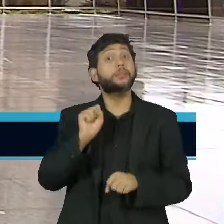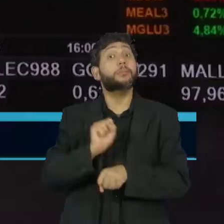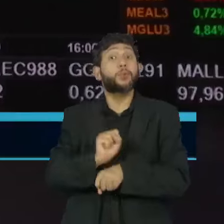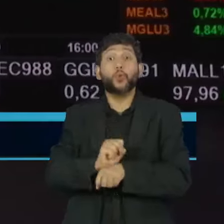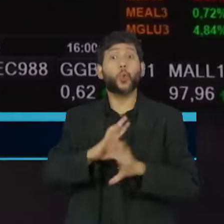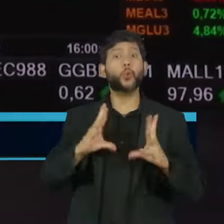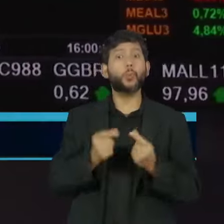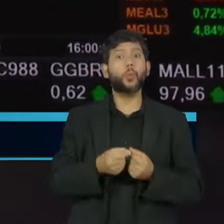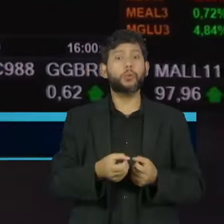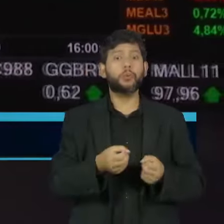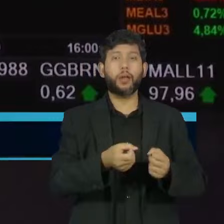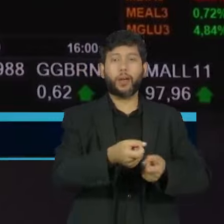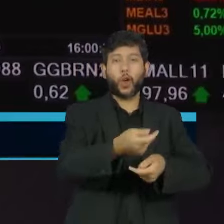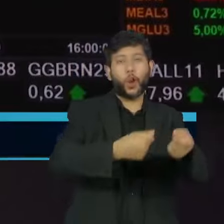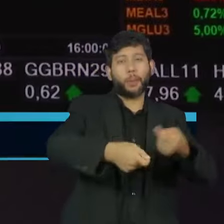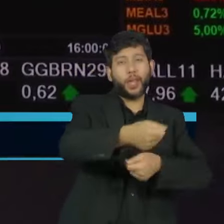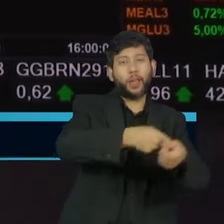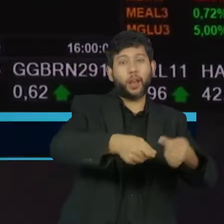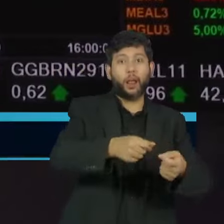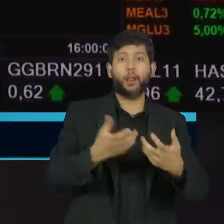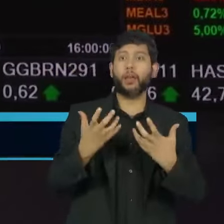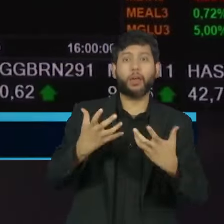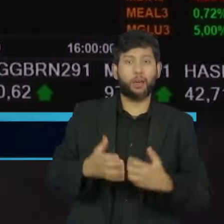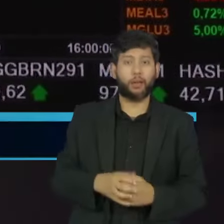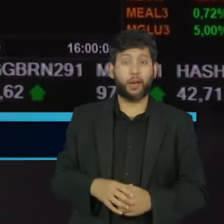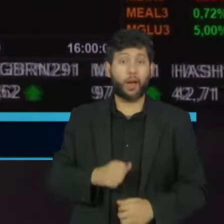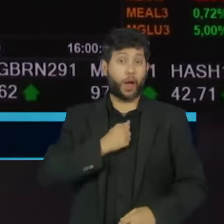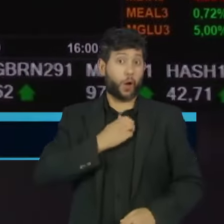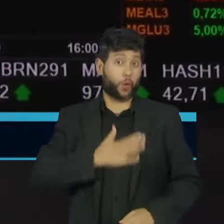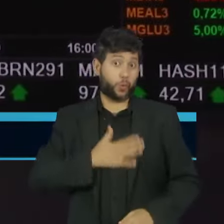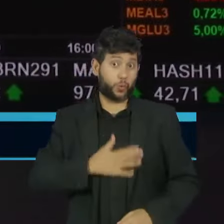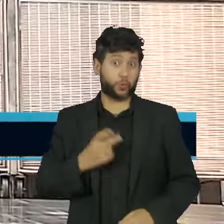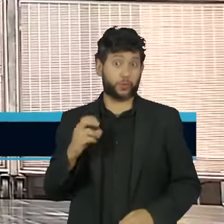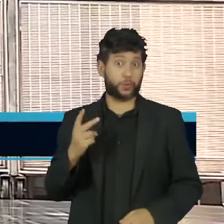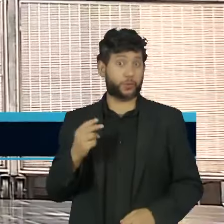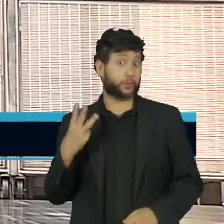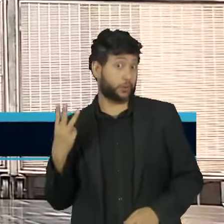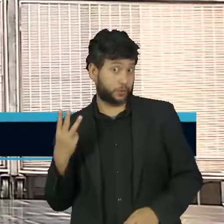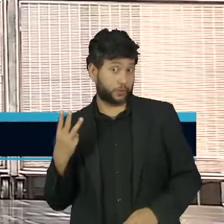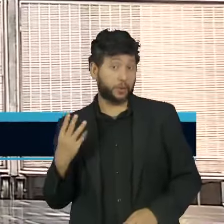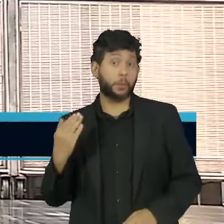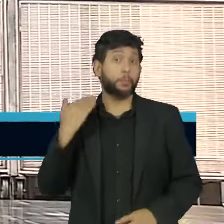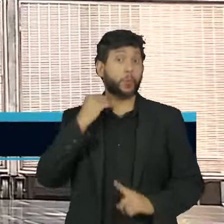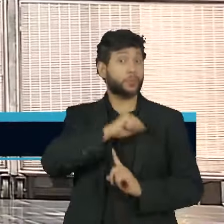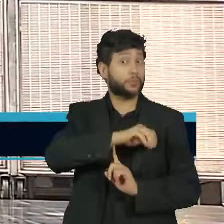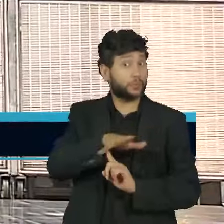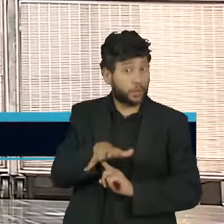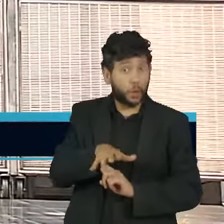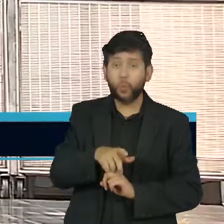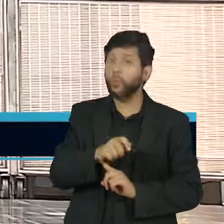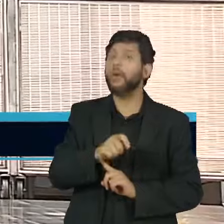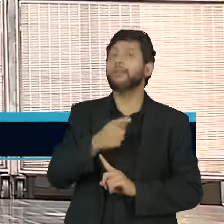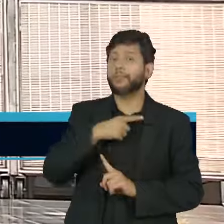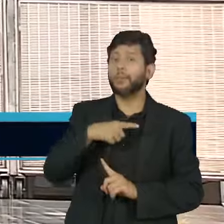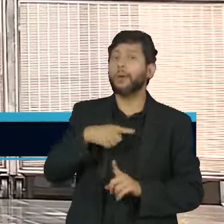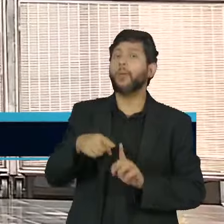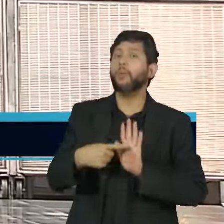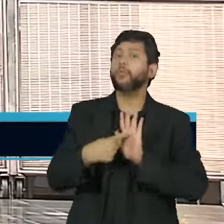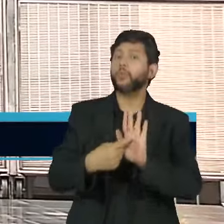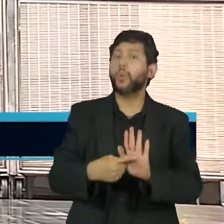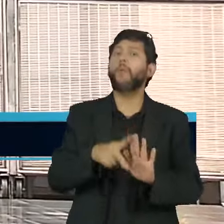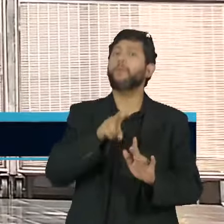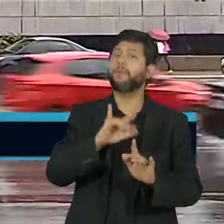mercado. A taxa vem caindo desde agosto de 2023. O Banco Central ainda indicou mais